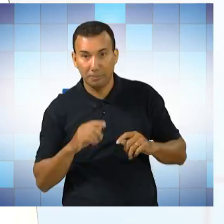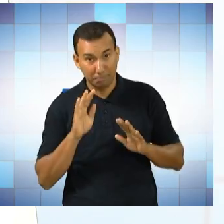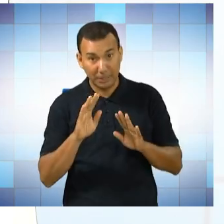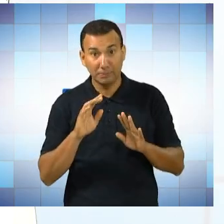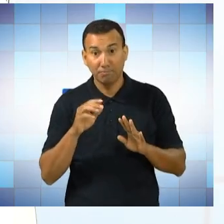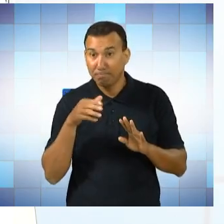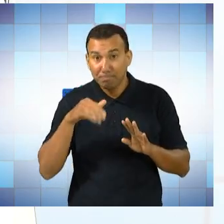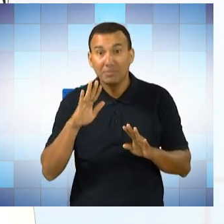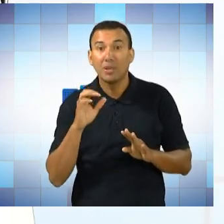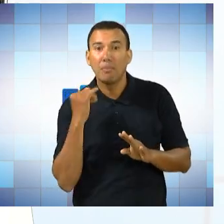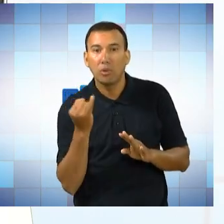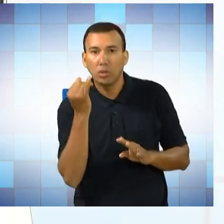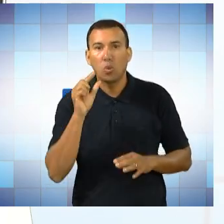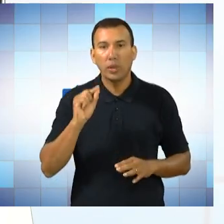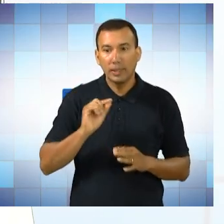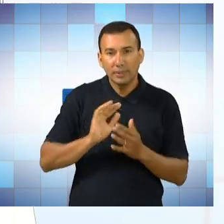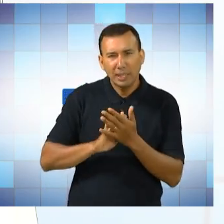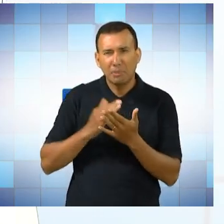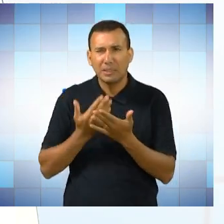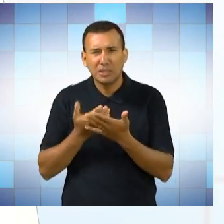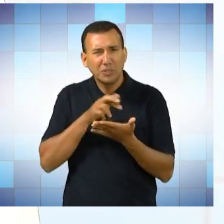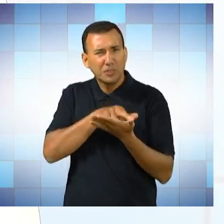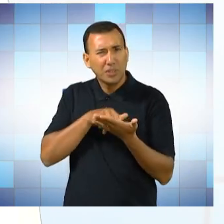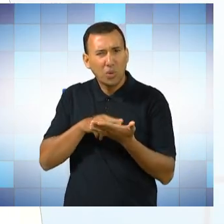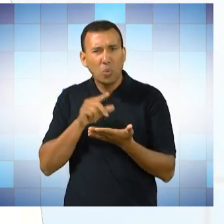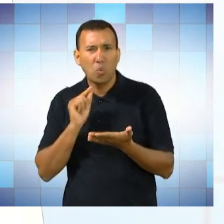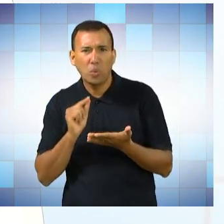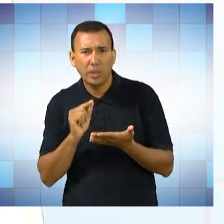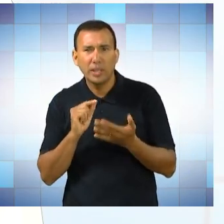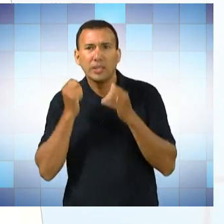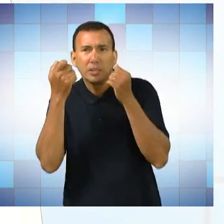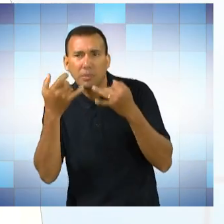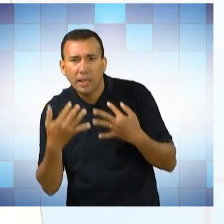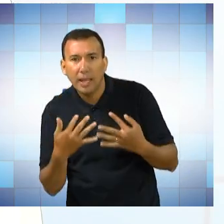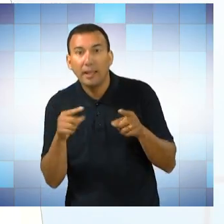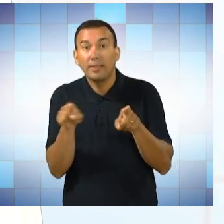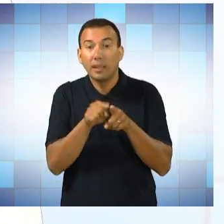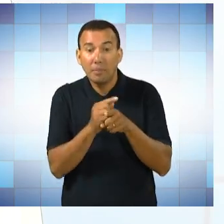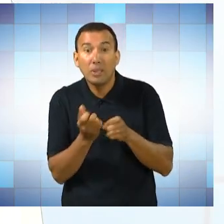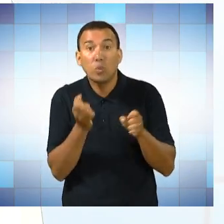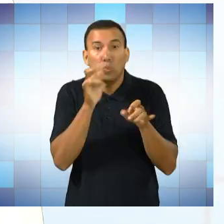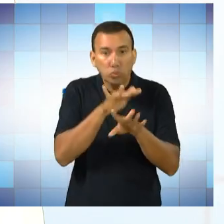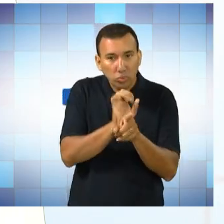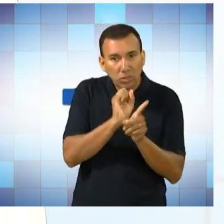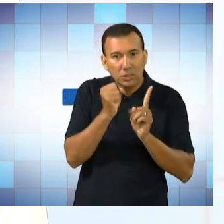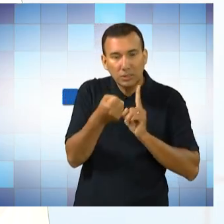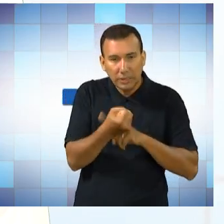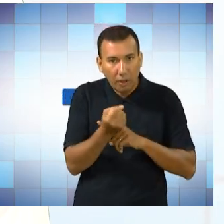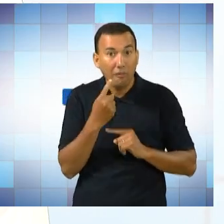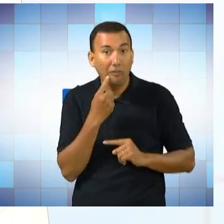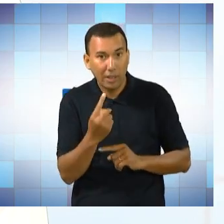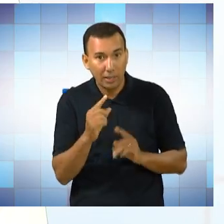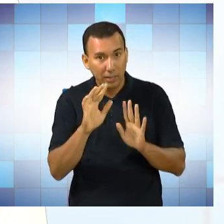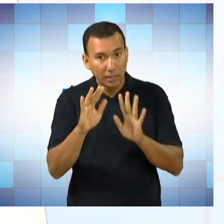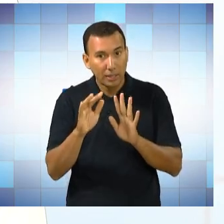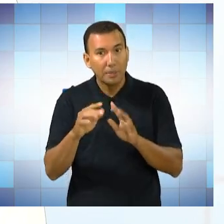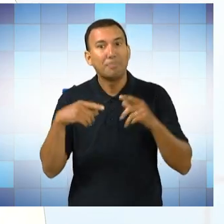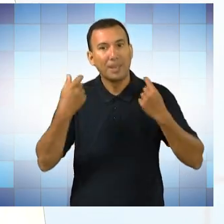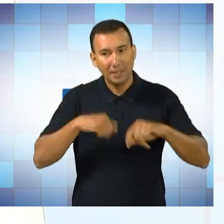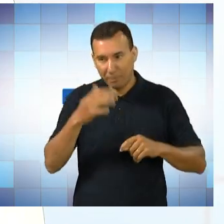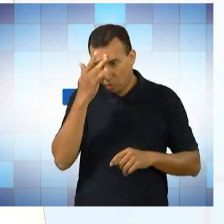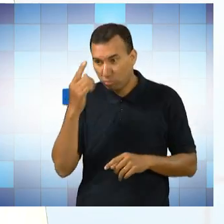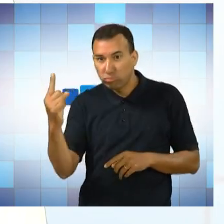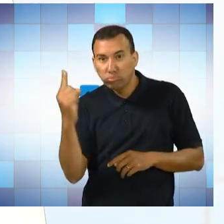importante do que falar sobre interpretação, sobre inclusão social, do que trazer uma